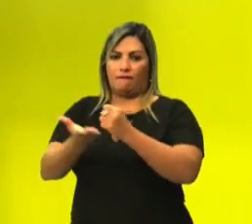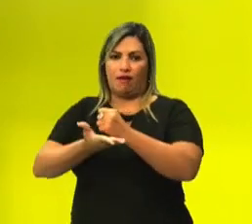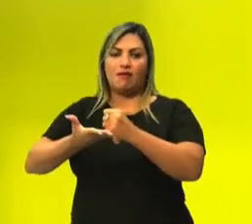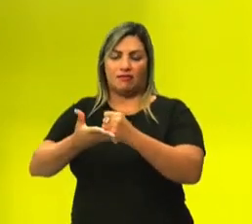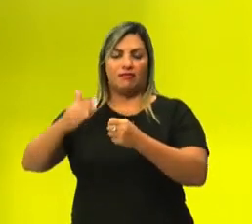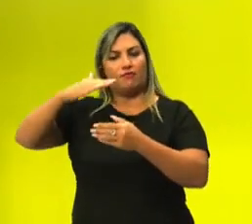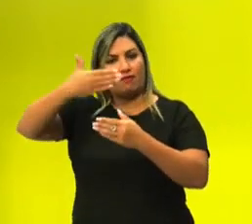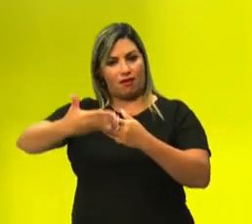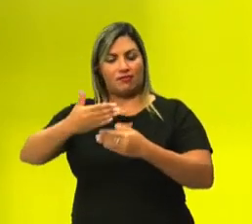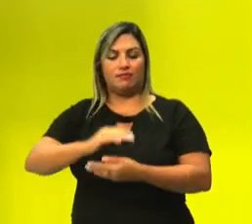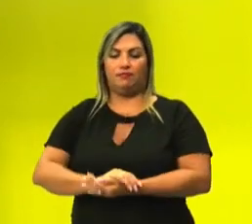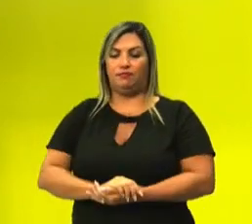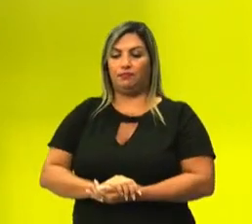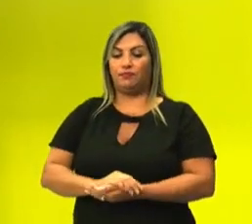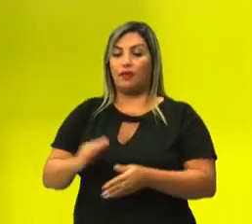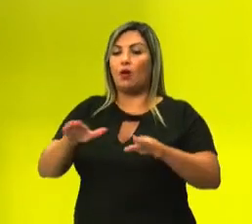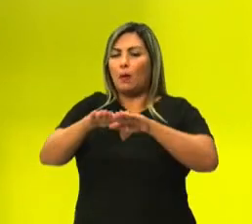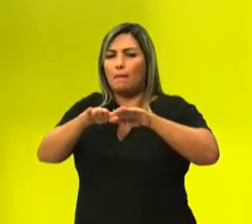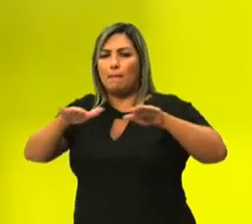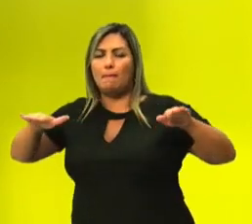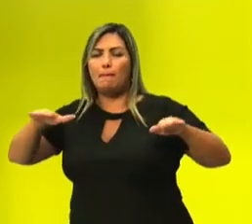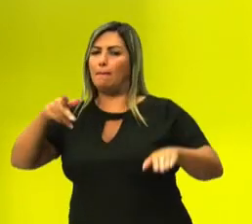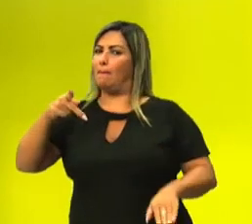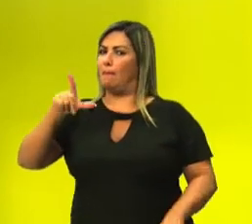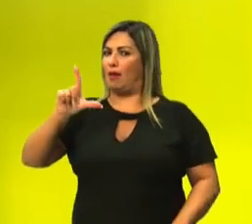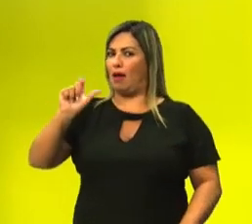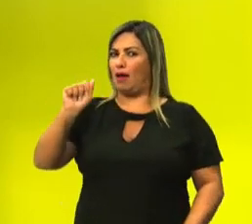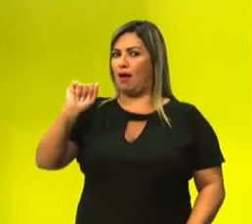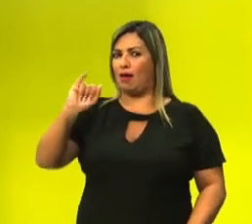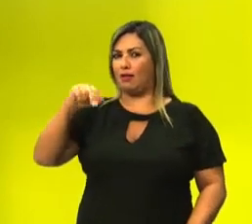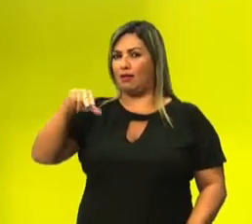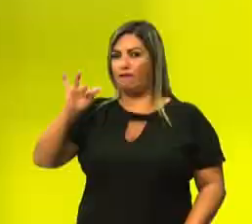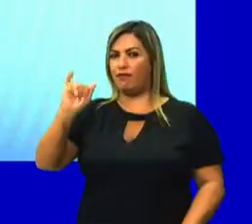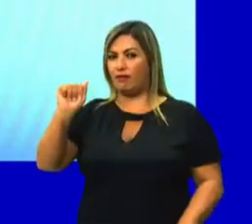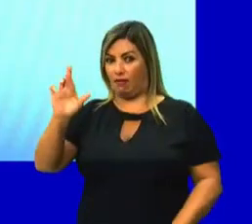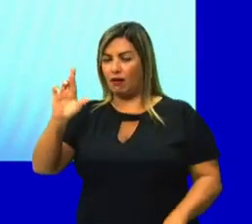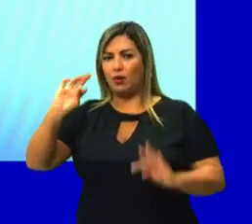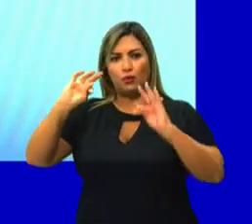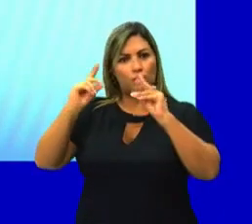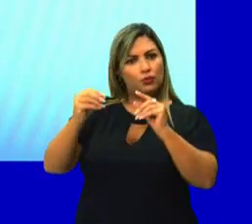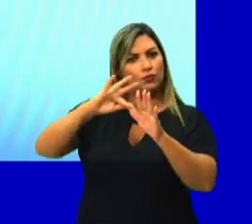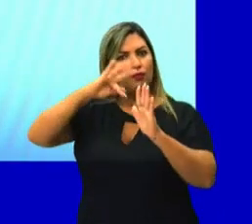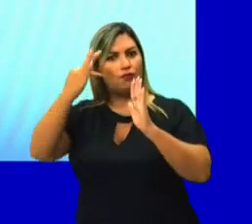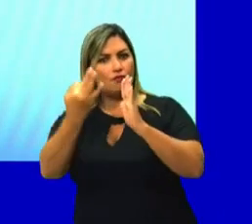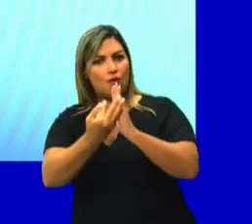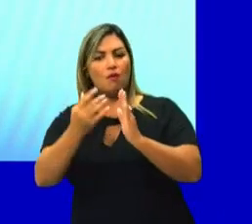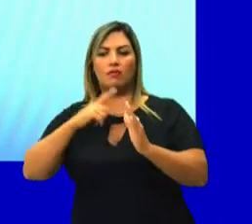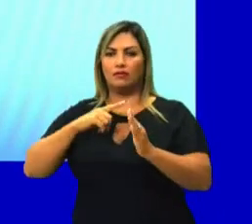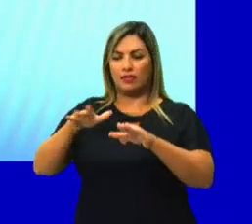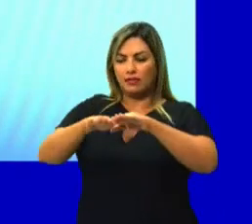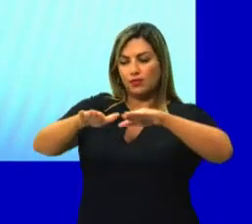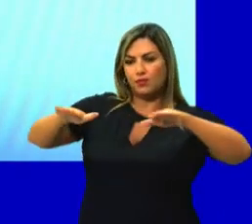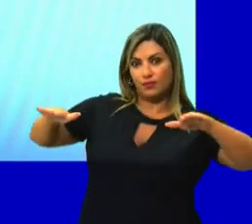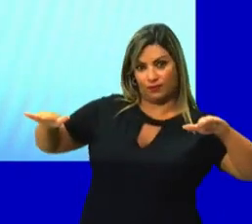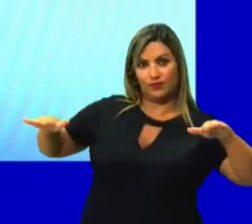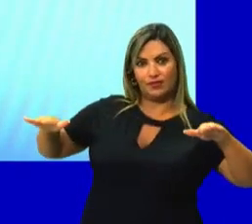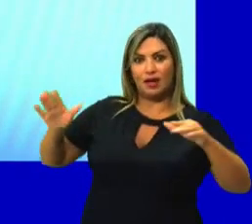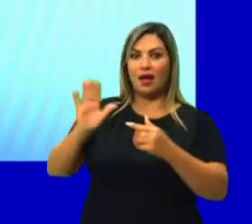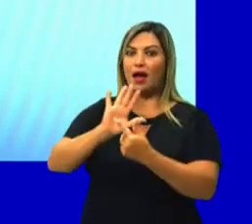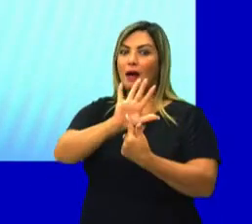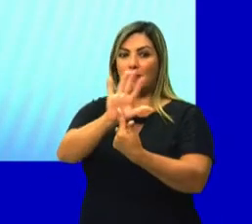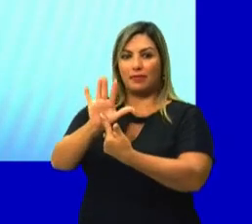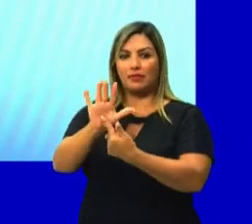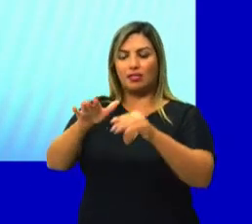Bem, quando a gente vai falar de planificar um poliedro, é a ação da gente pegar todas as formas que constituem a sua superfície e